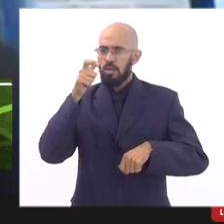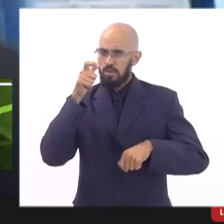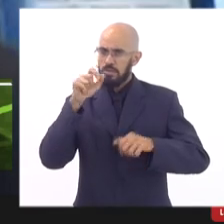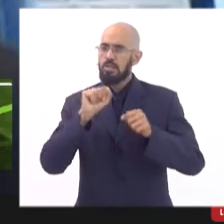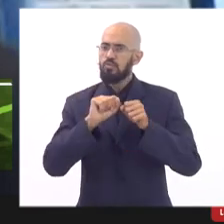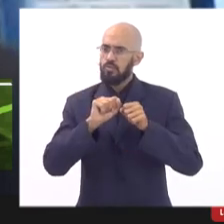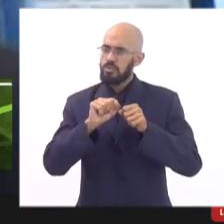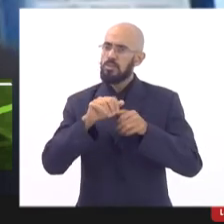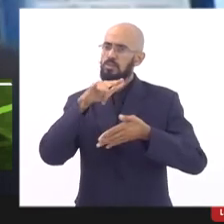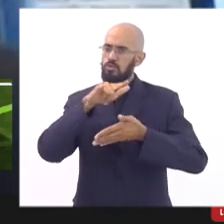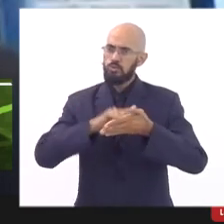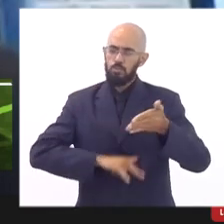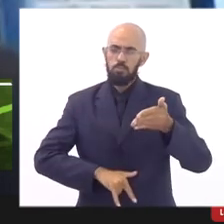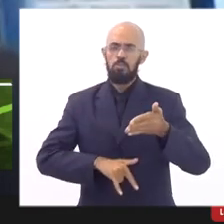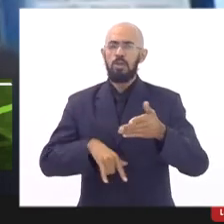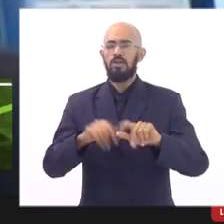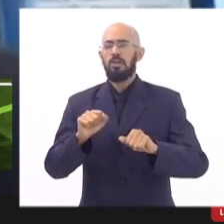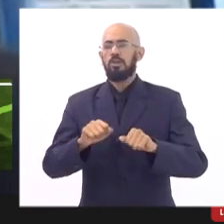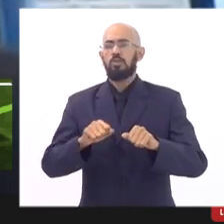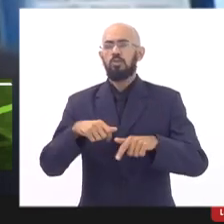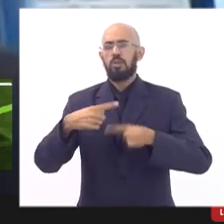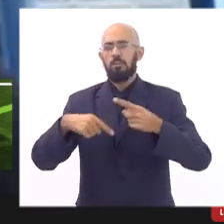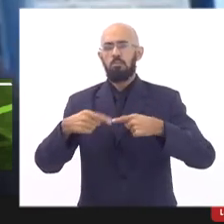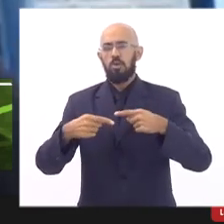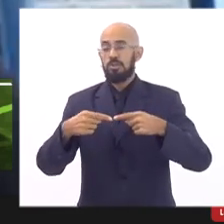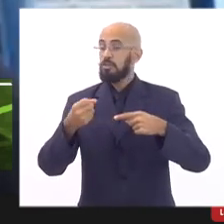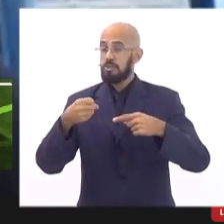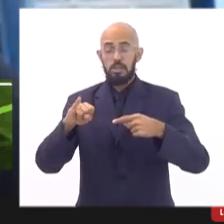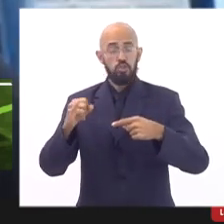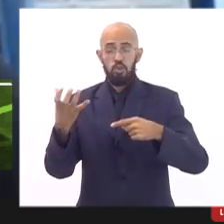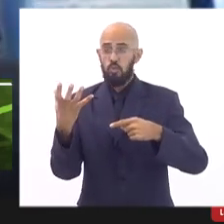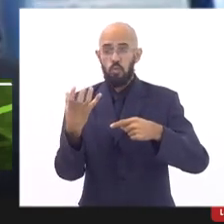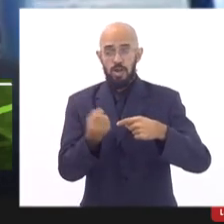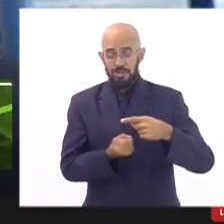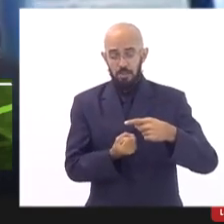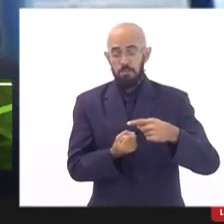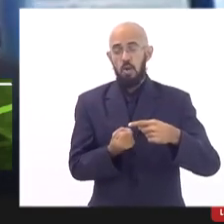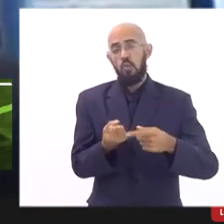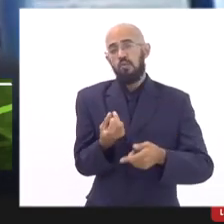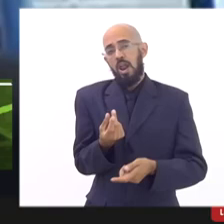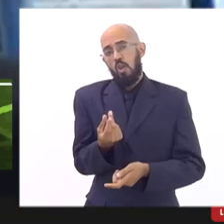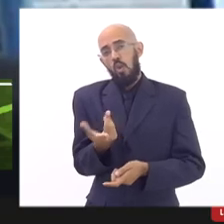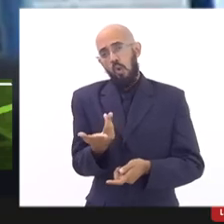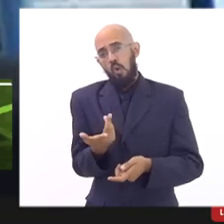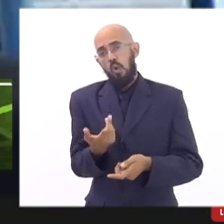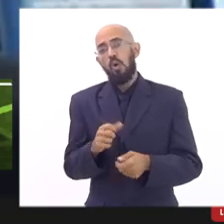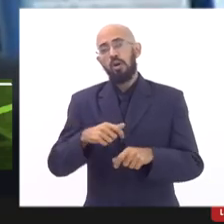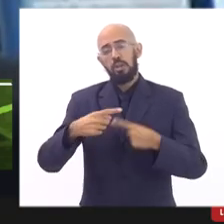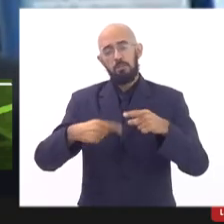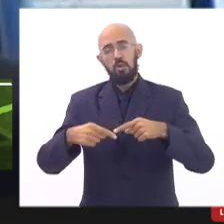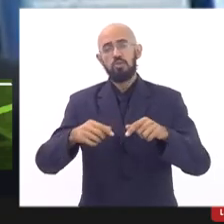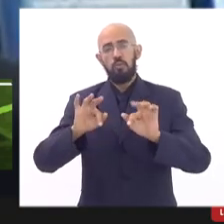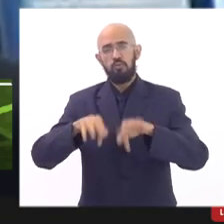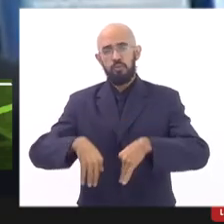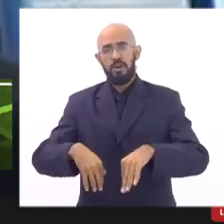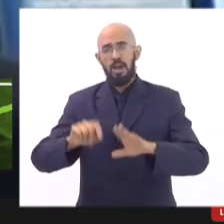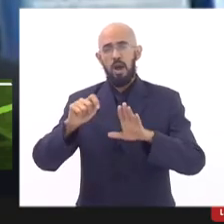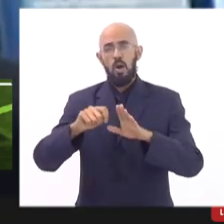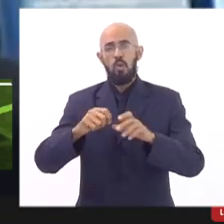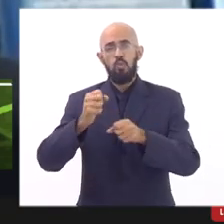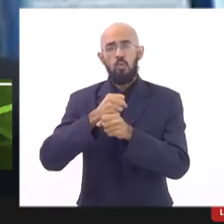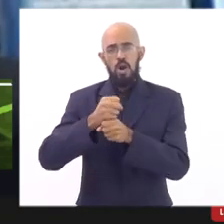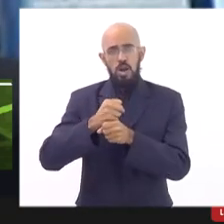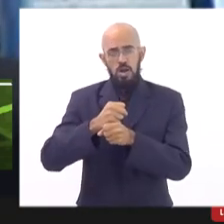nós não recebemos o valor que nós assinamos nos termos que ao final de cada período letivo haja um